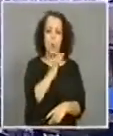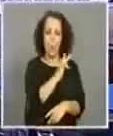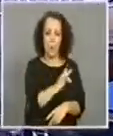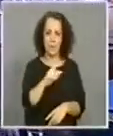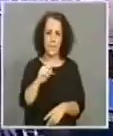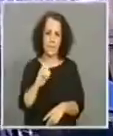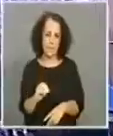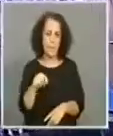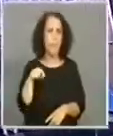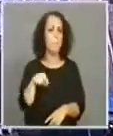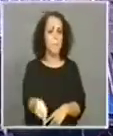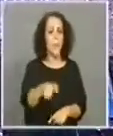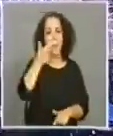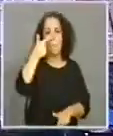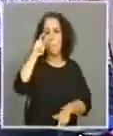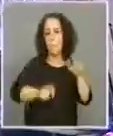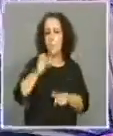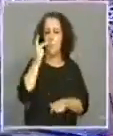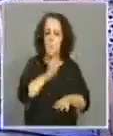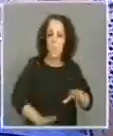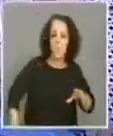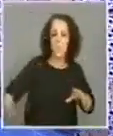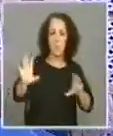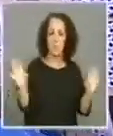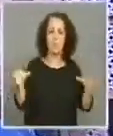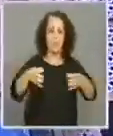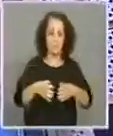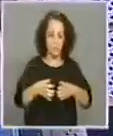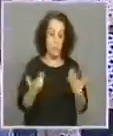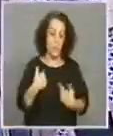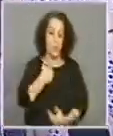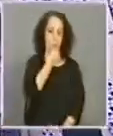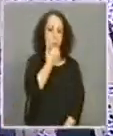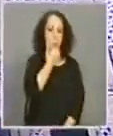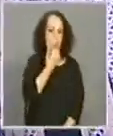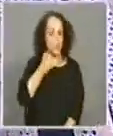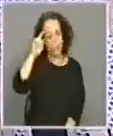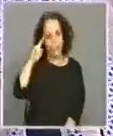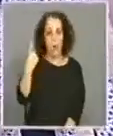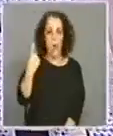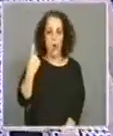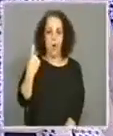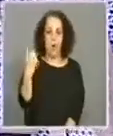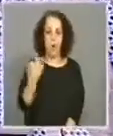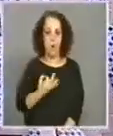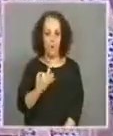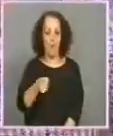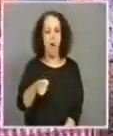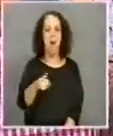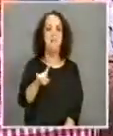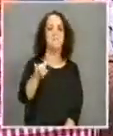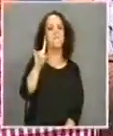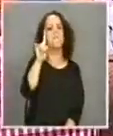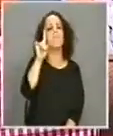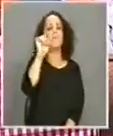foi obviamente com gosto que tomamos conhecimento dessa circunstância, desse facto. Não é uma casualidade porque foram